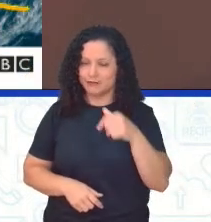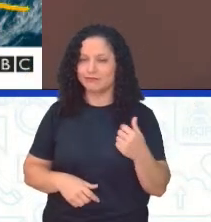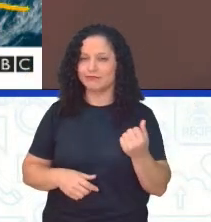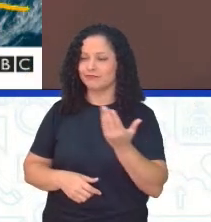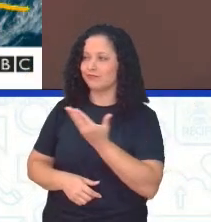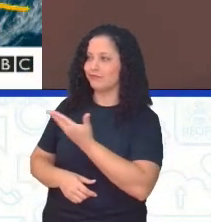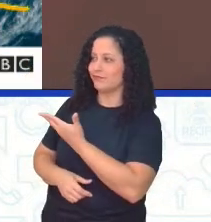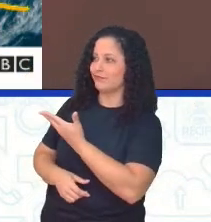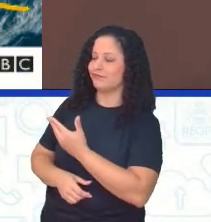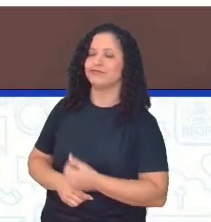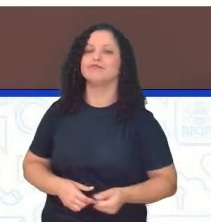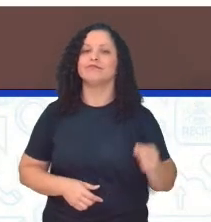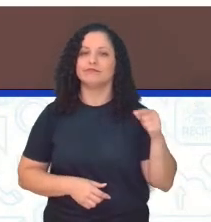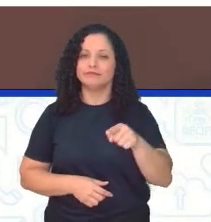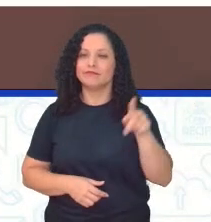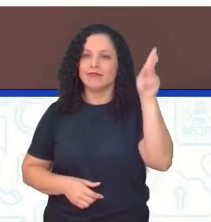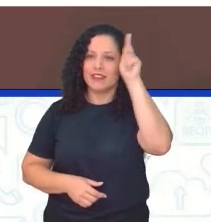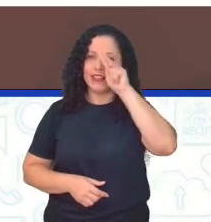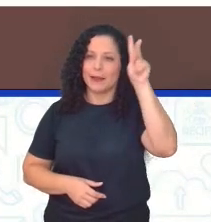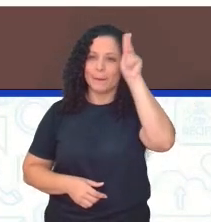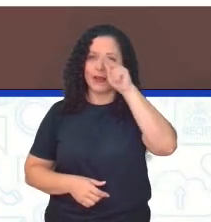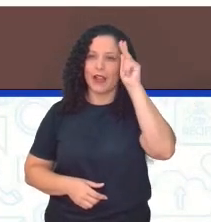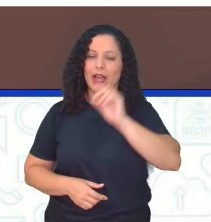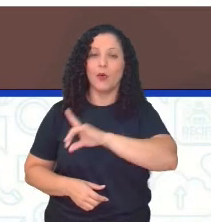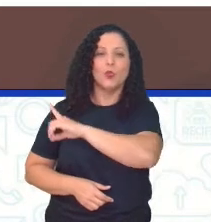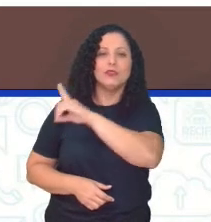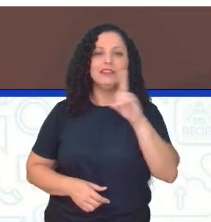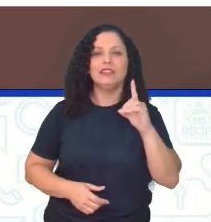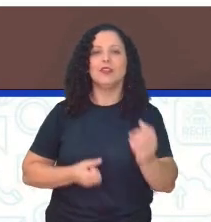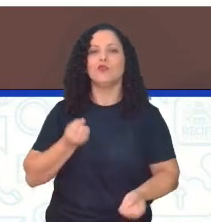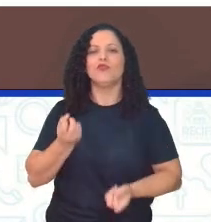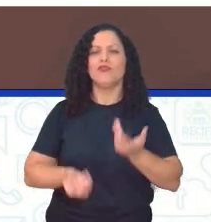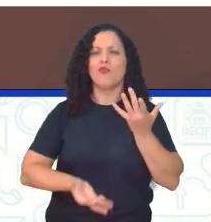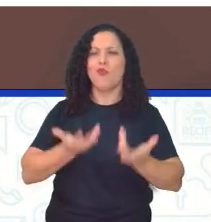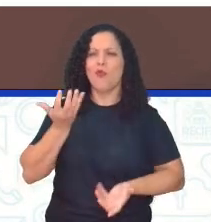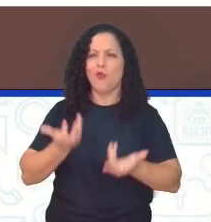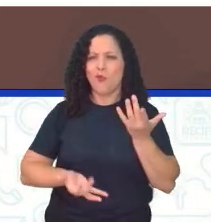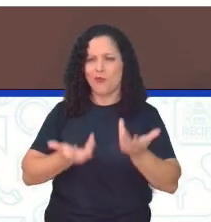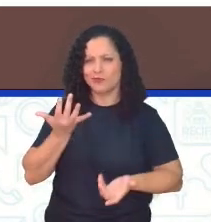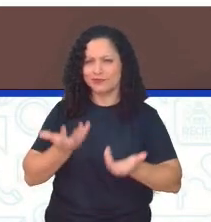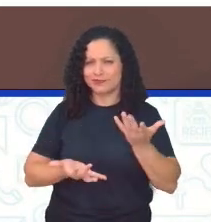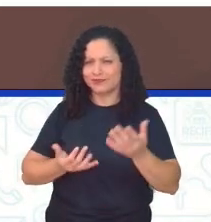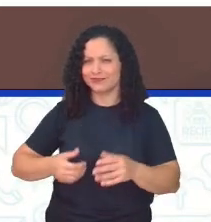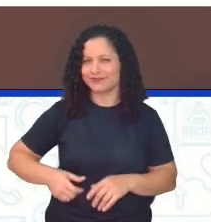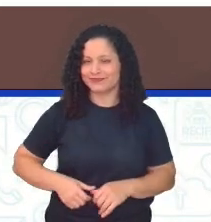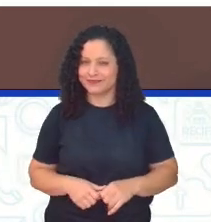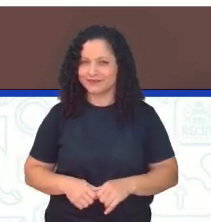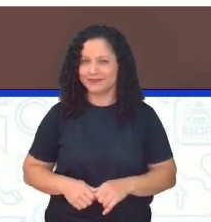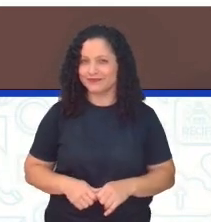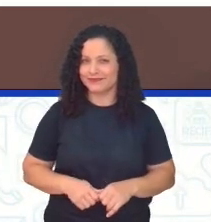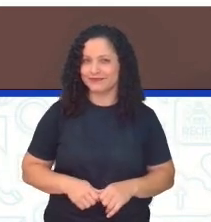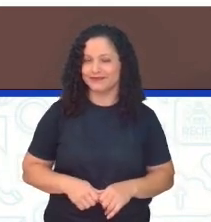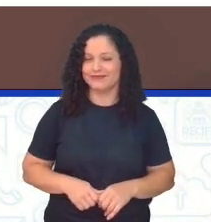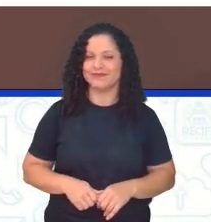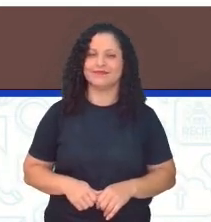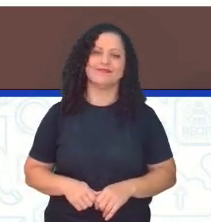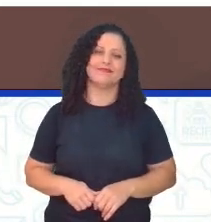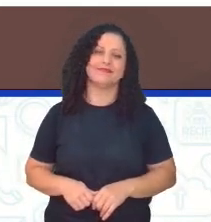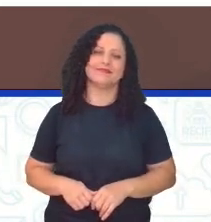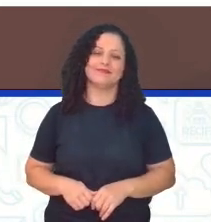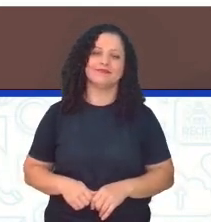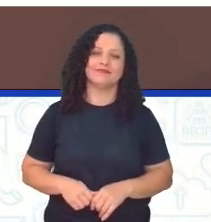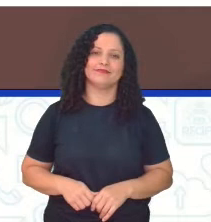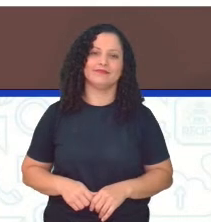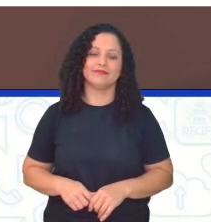se lembra, professor Gilson, do dia do fogo? Hum, olha aí, ó. Que